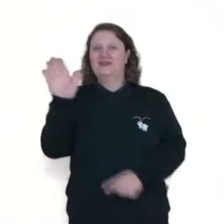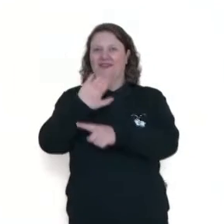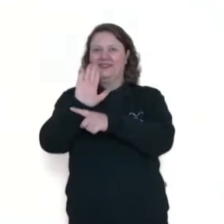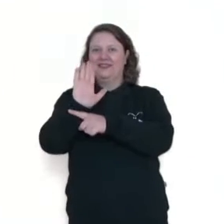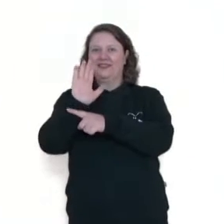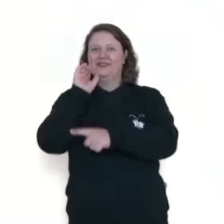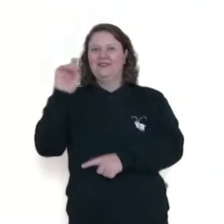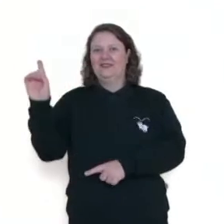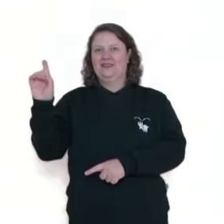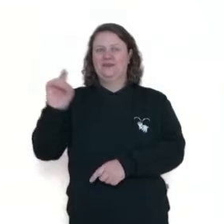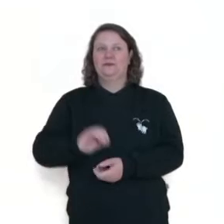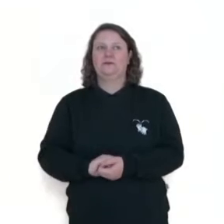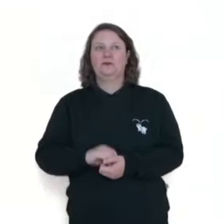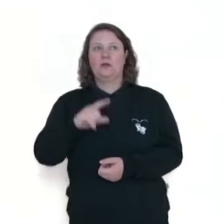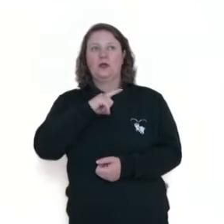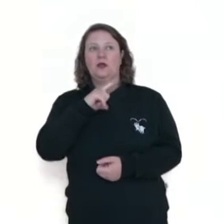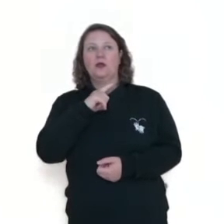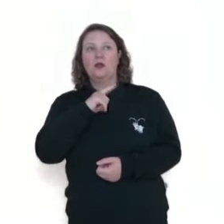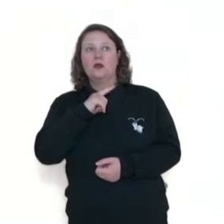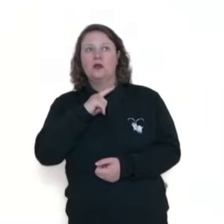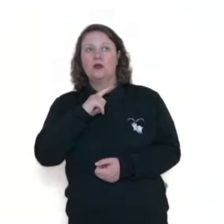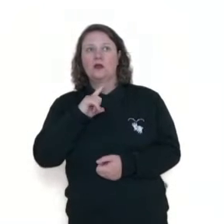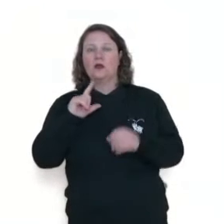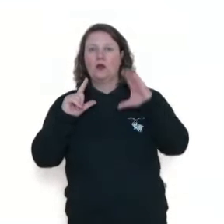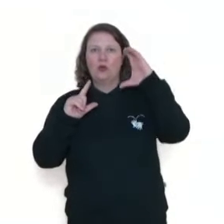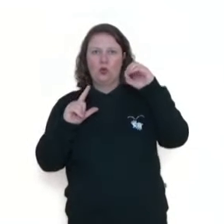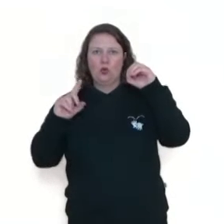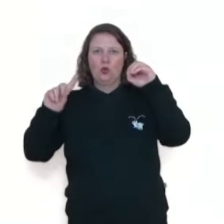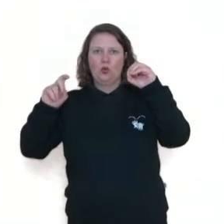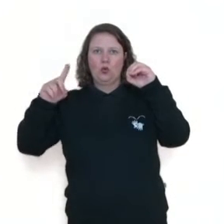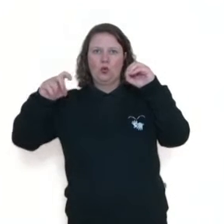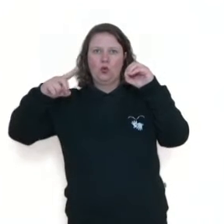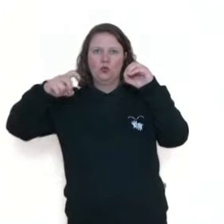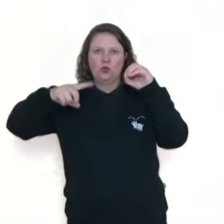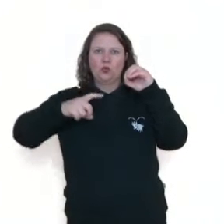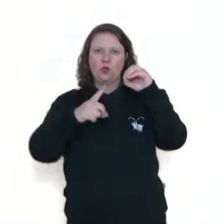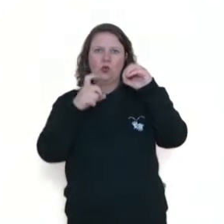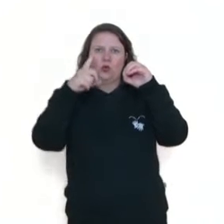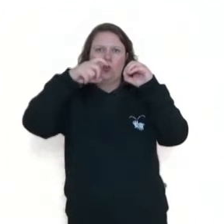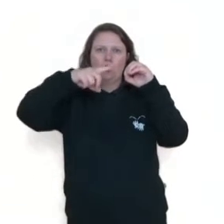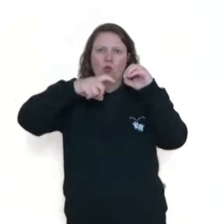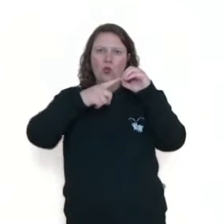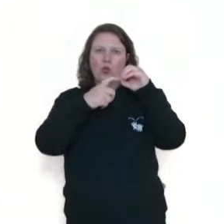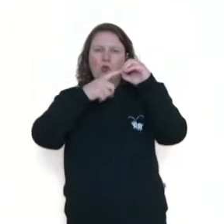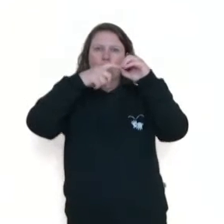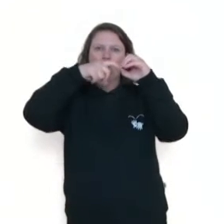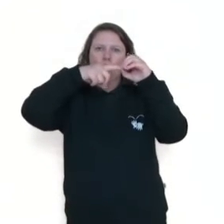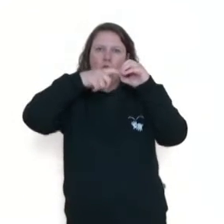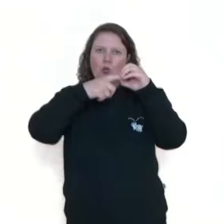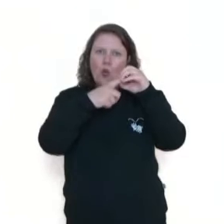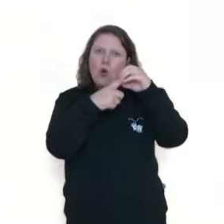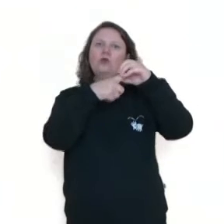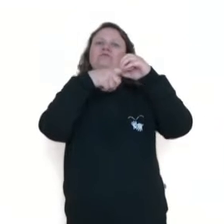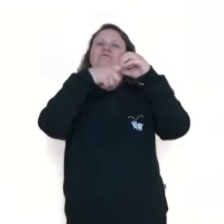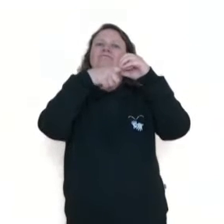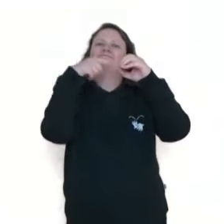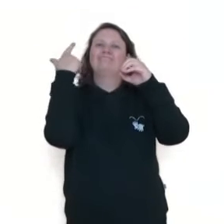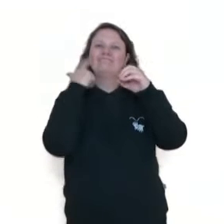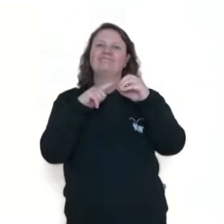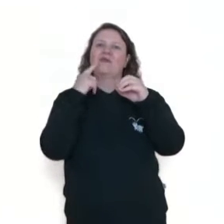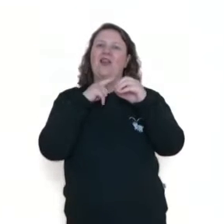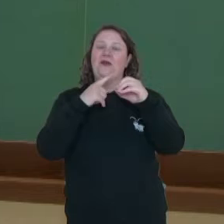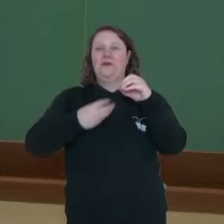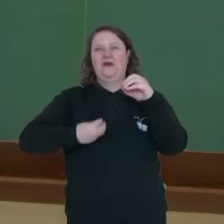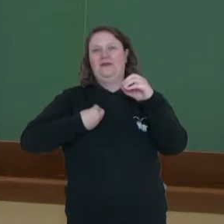um gameta masculino, ele está entrando no gameta feminino, que seria o óvulo. Então, os espermatozoides, o gameta masculino e o